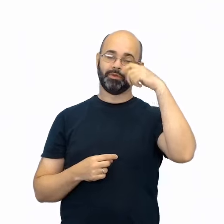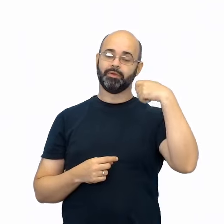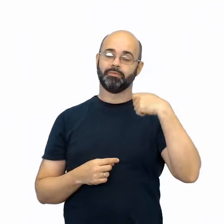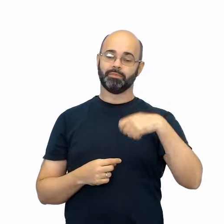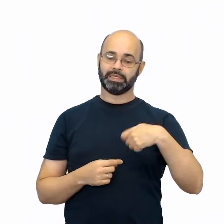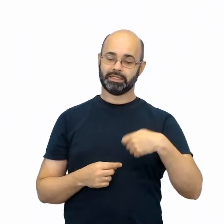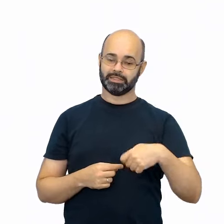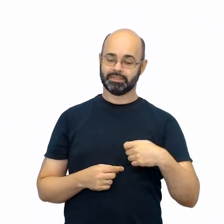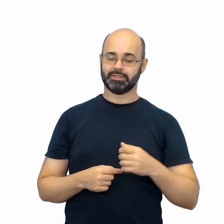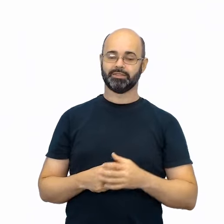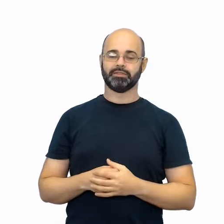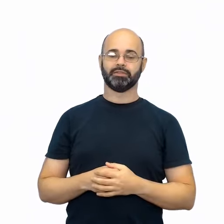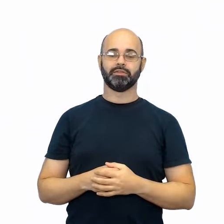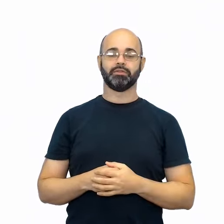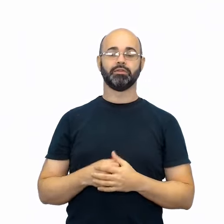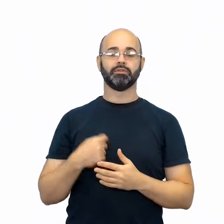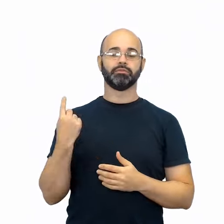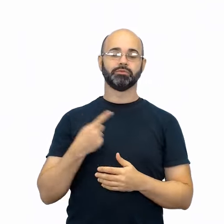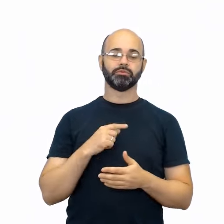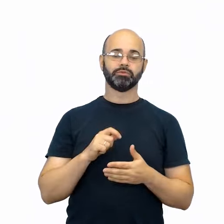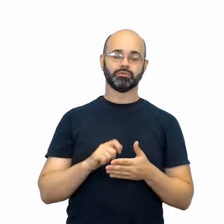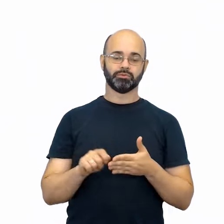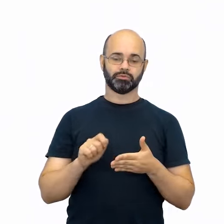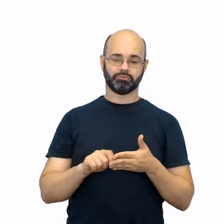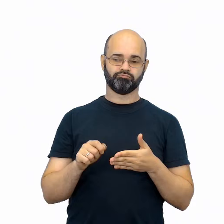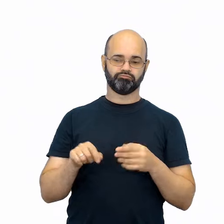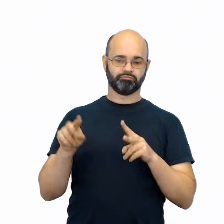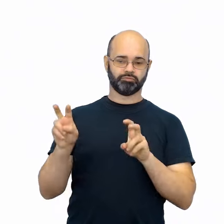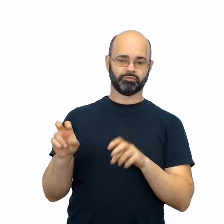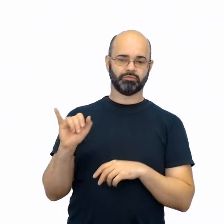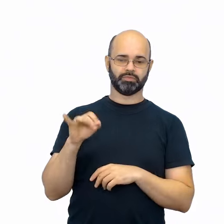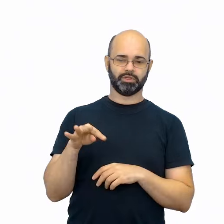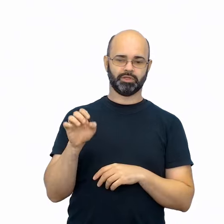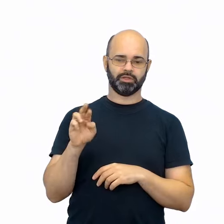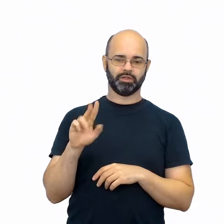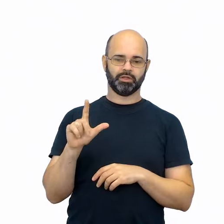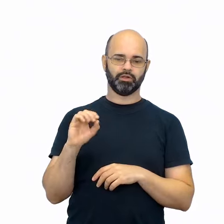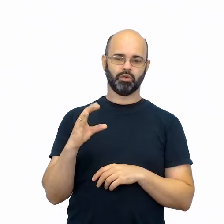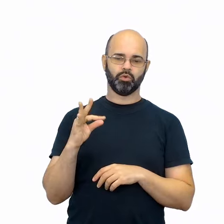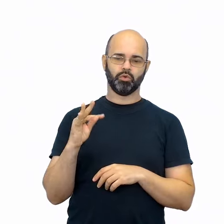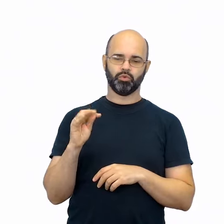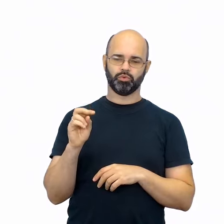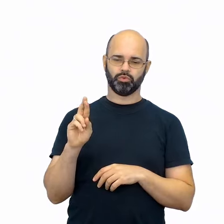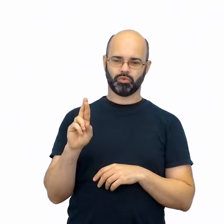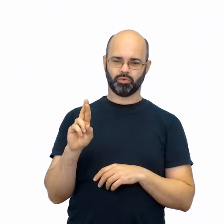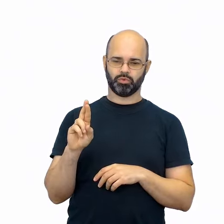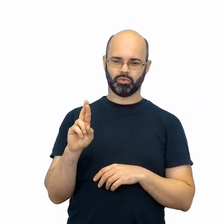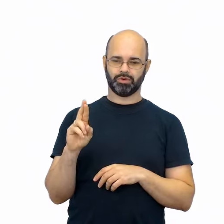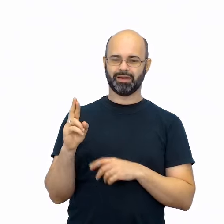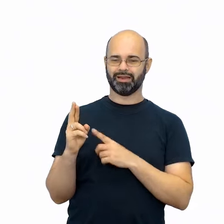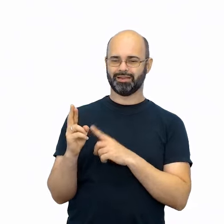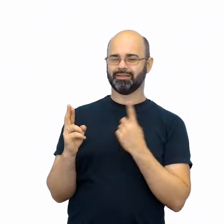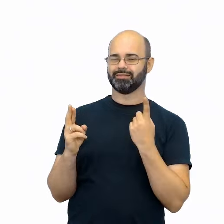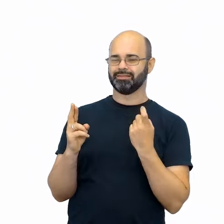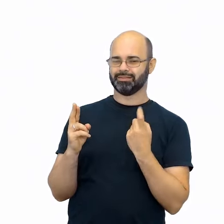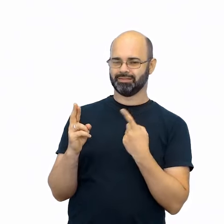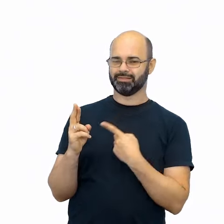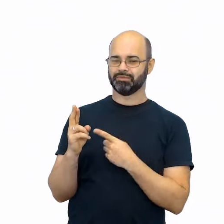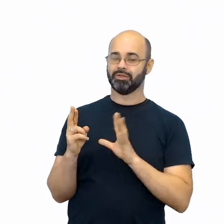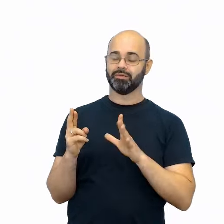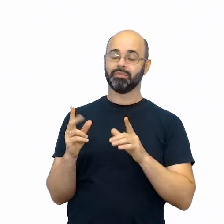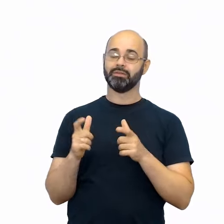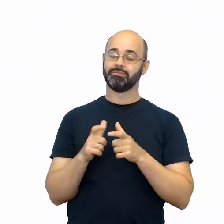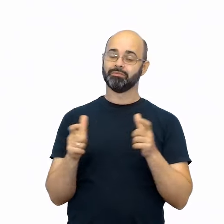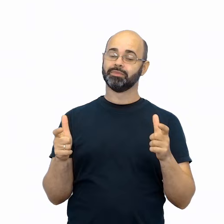estejamos tratando de interlocutor no singular, na maioria das vezes, representamos